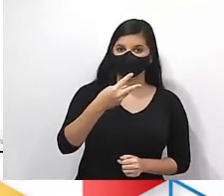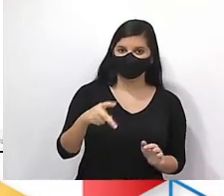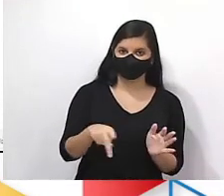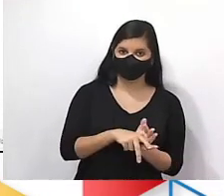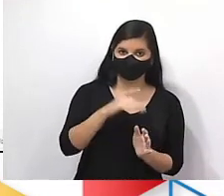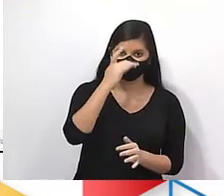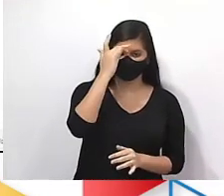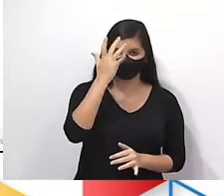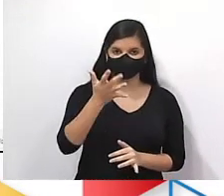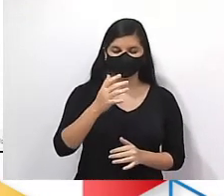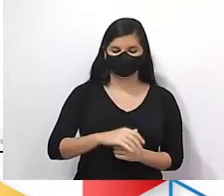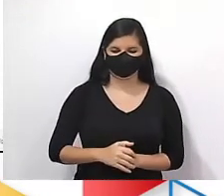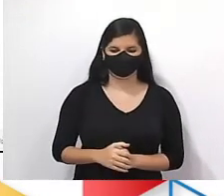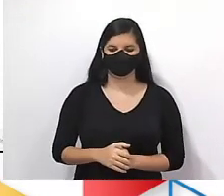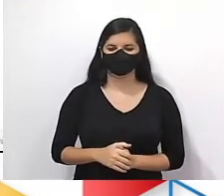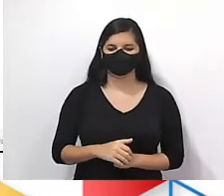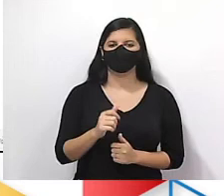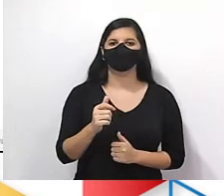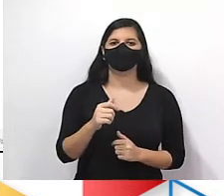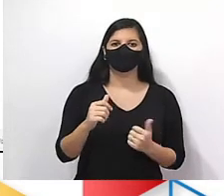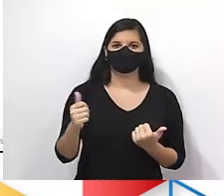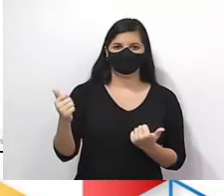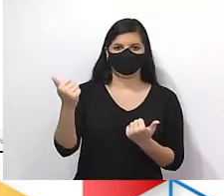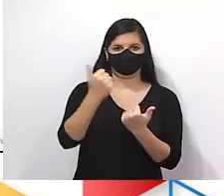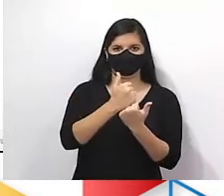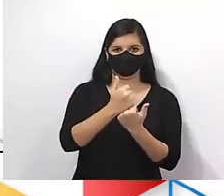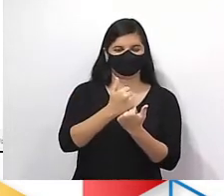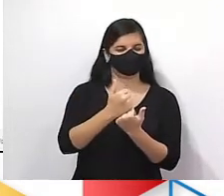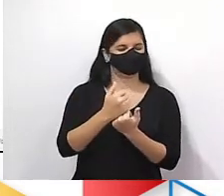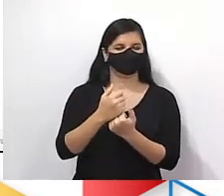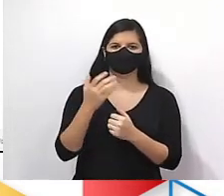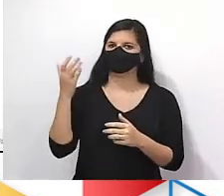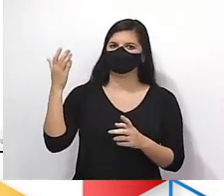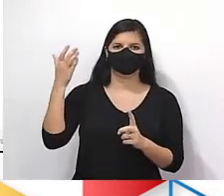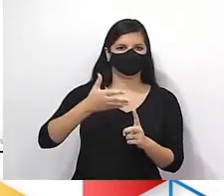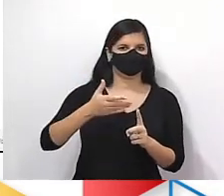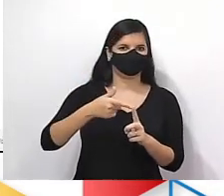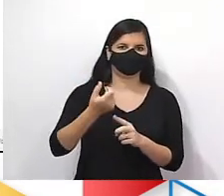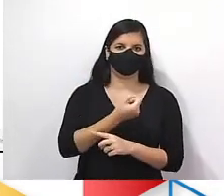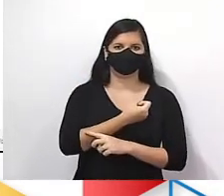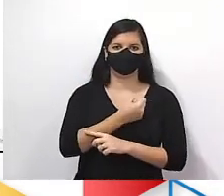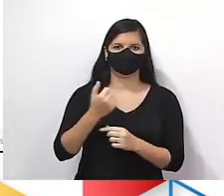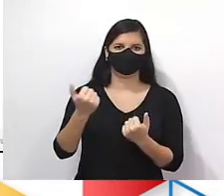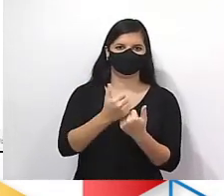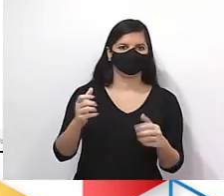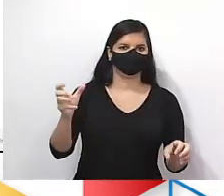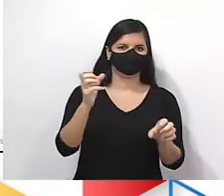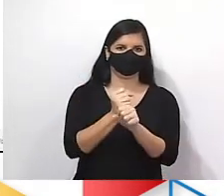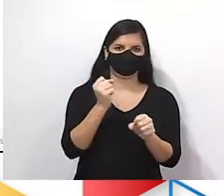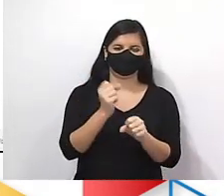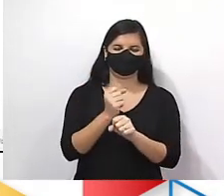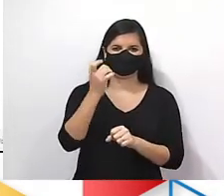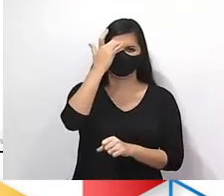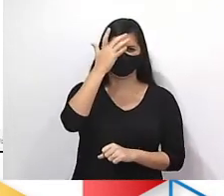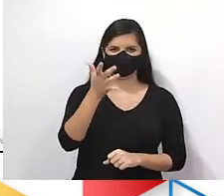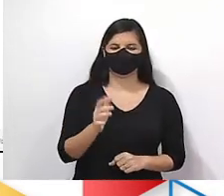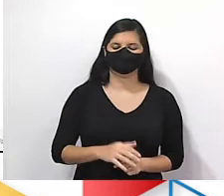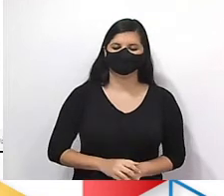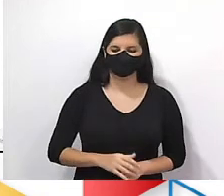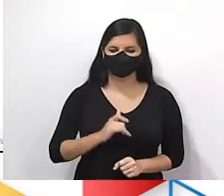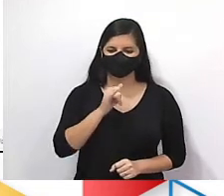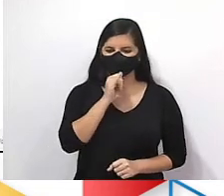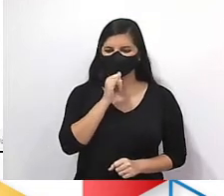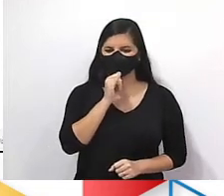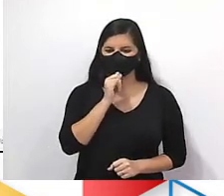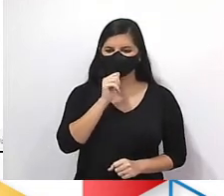mais fácil ainda, tá? Porque eu substituo direto os valores e eu já calculo mais facilmente. E aí eu botei um